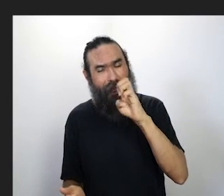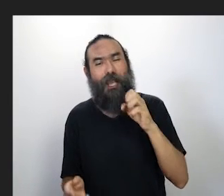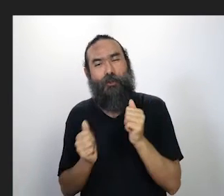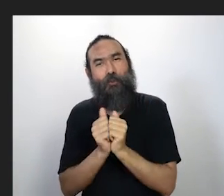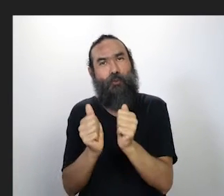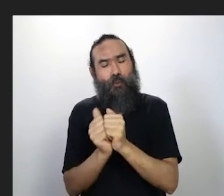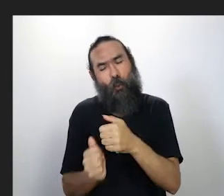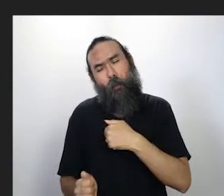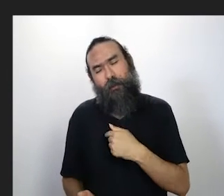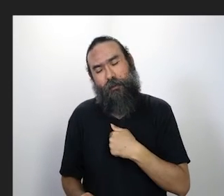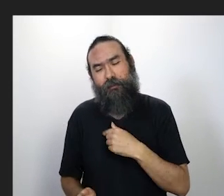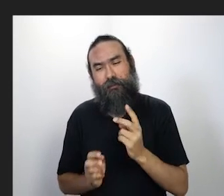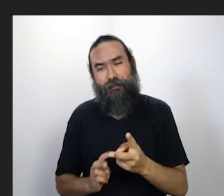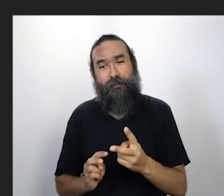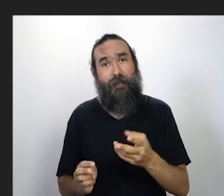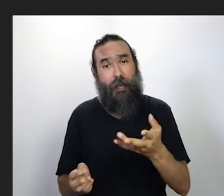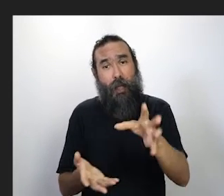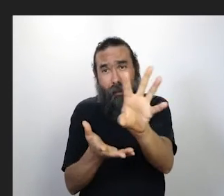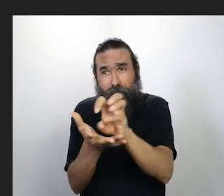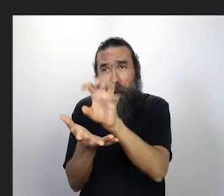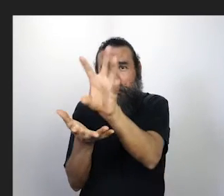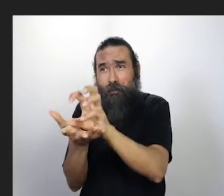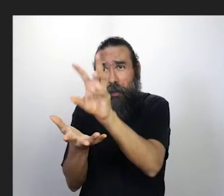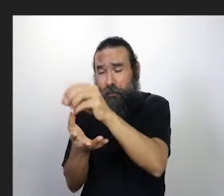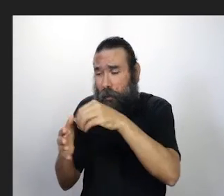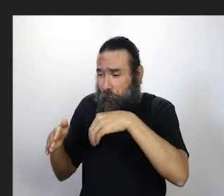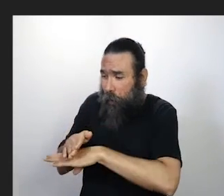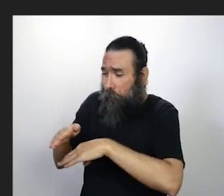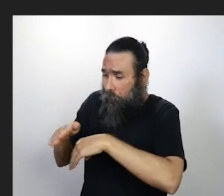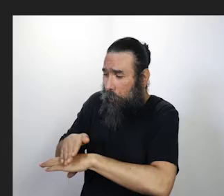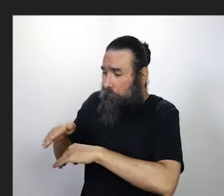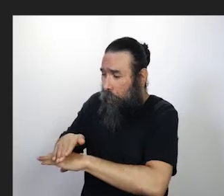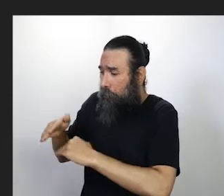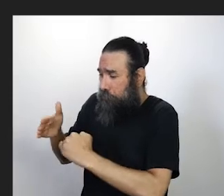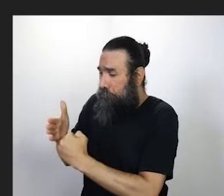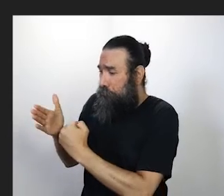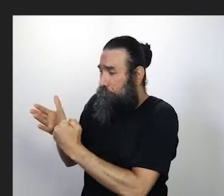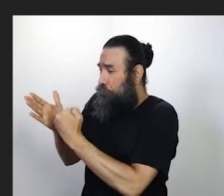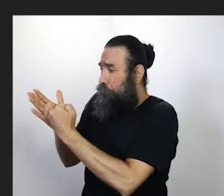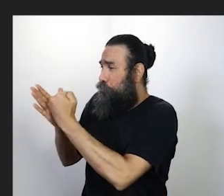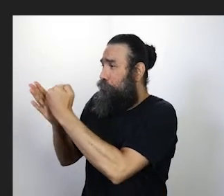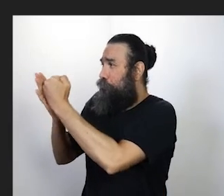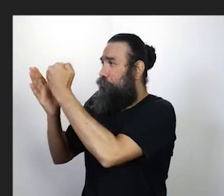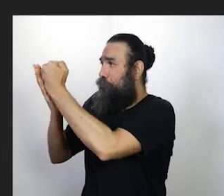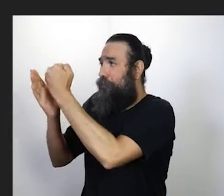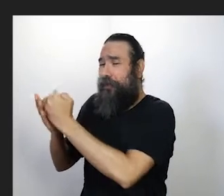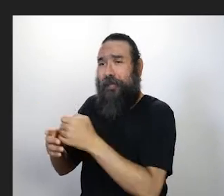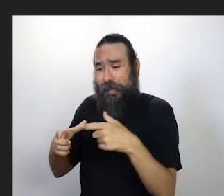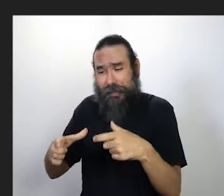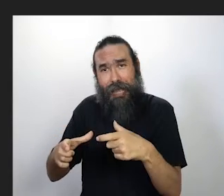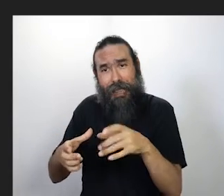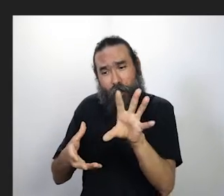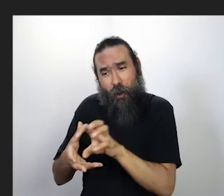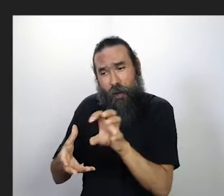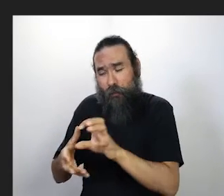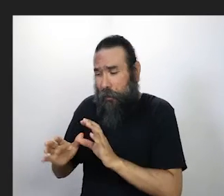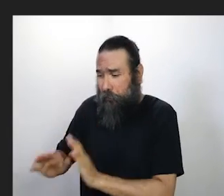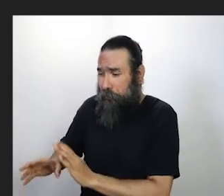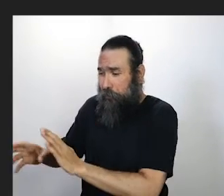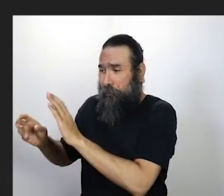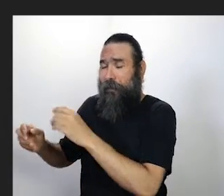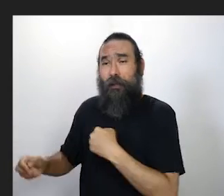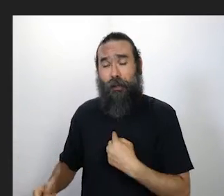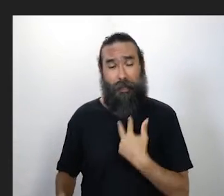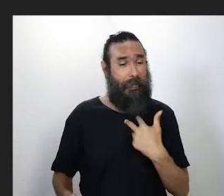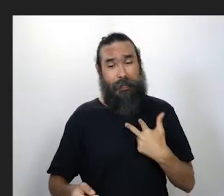E esse material que a gente tem vai ficando, vai ficando em MD, em CD, e tudo meio perdido, eu não consigo ter